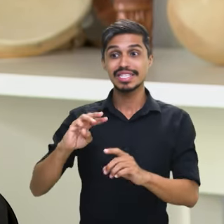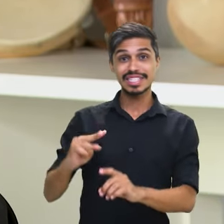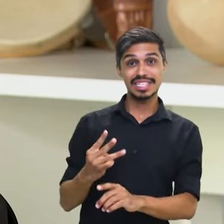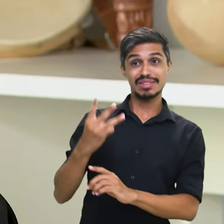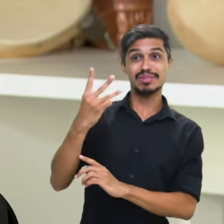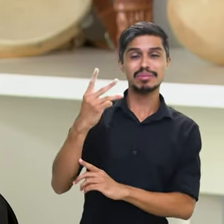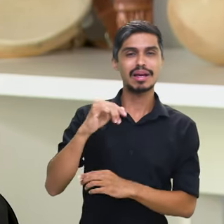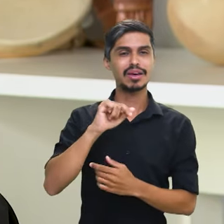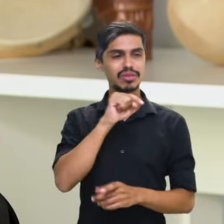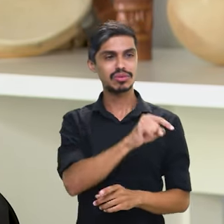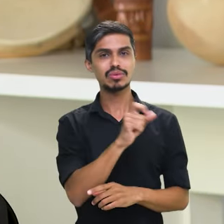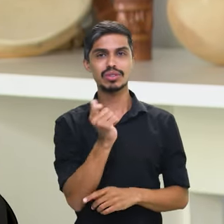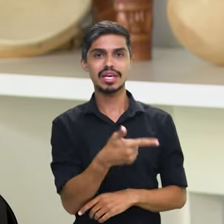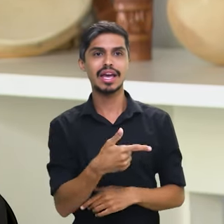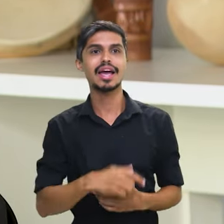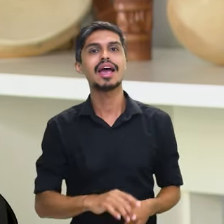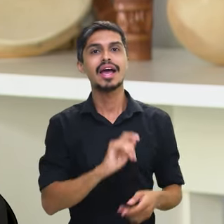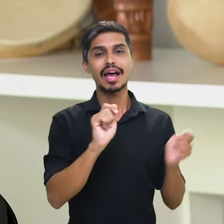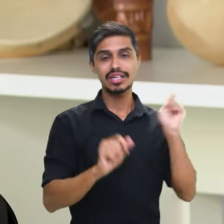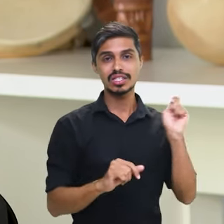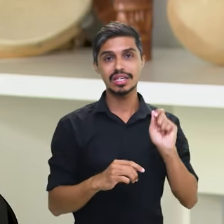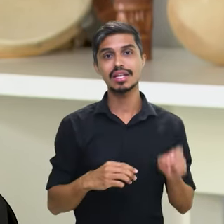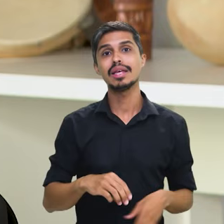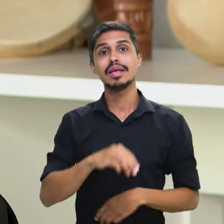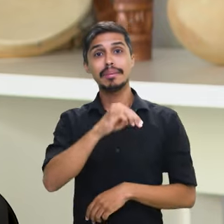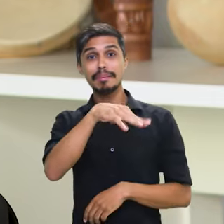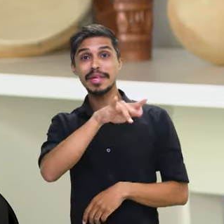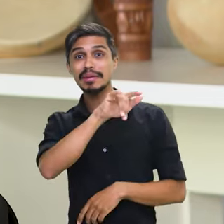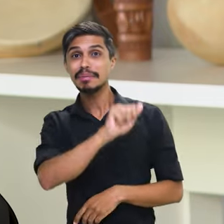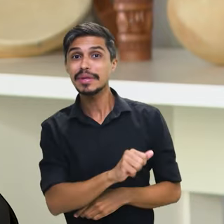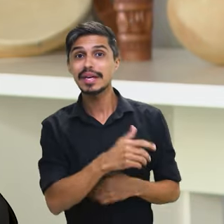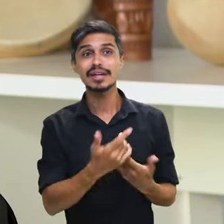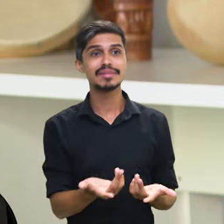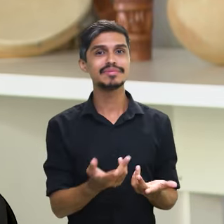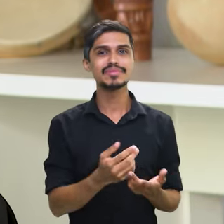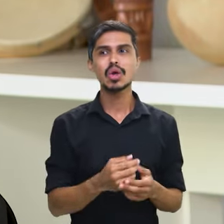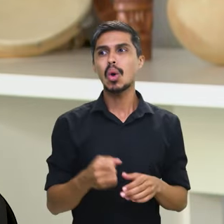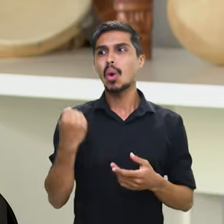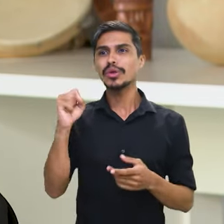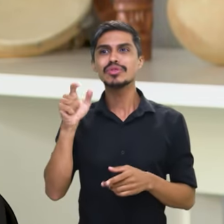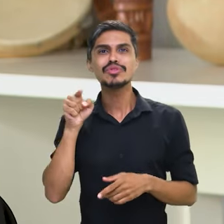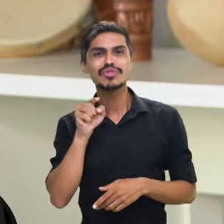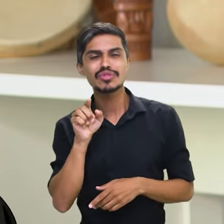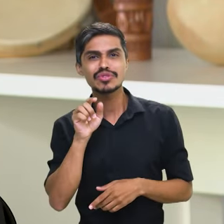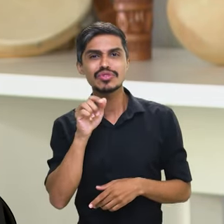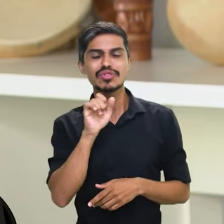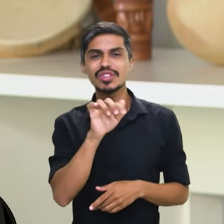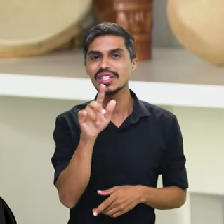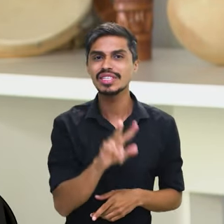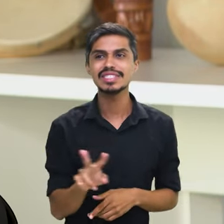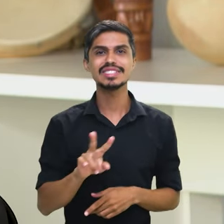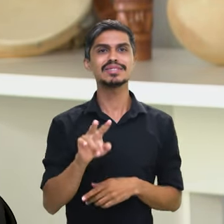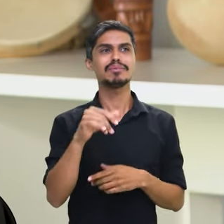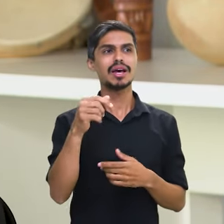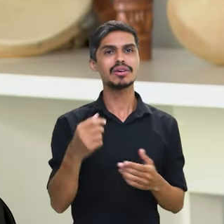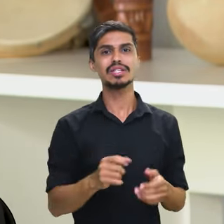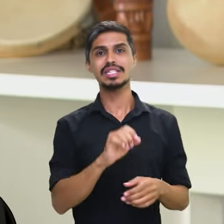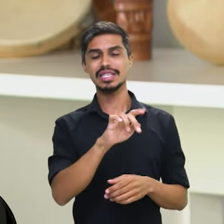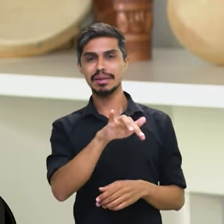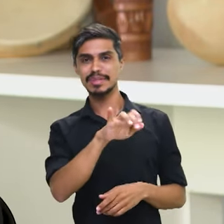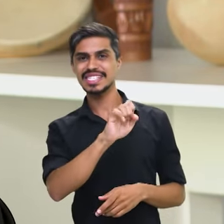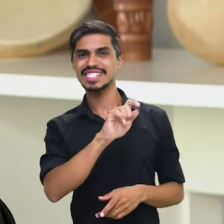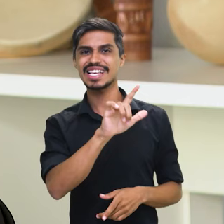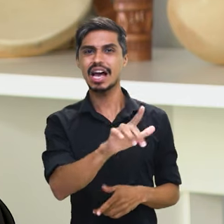vezes maior do que a Argentina, dez vezes maior do que a Namíbia, oito vezes maior do que a Guiné-Bissau e